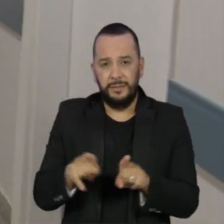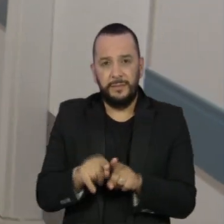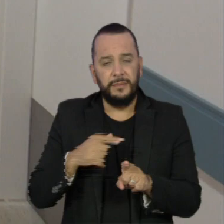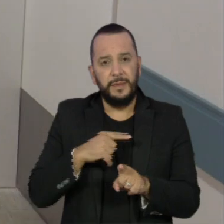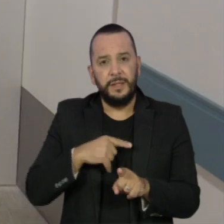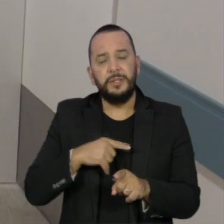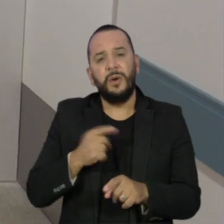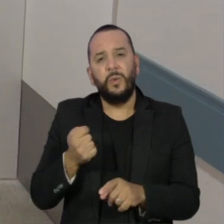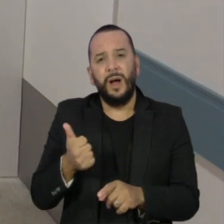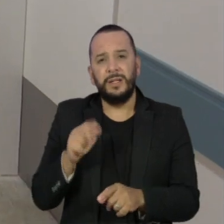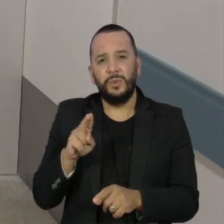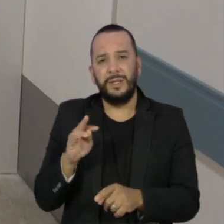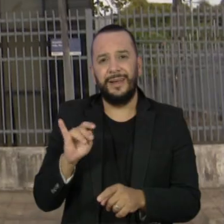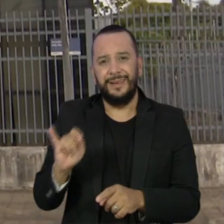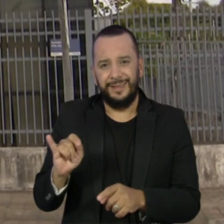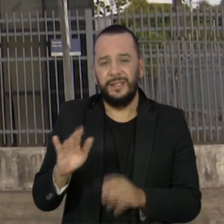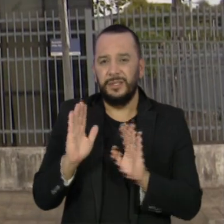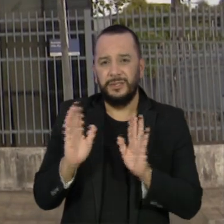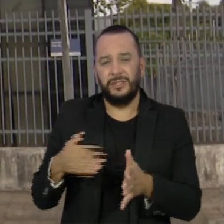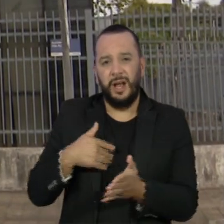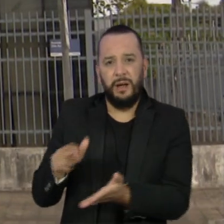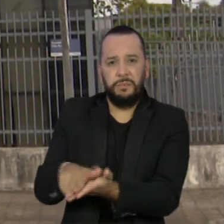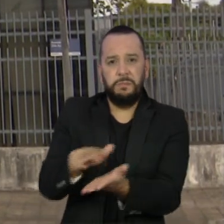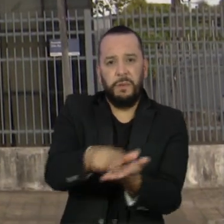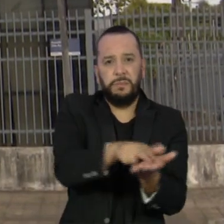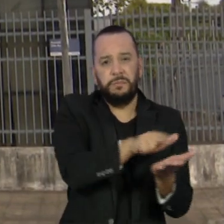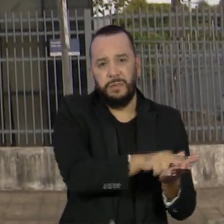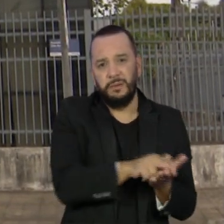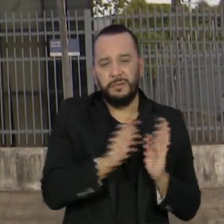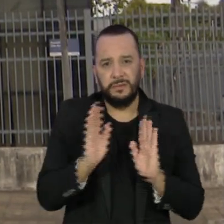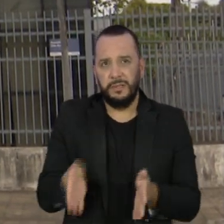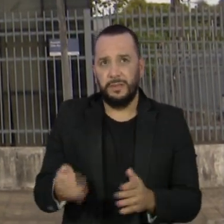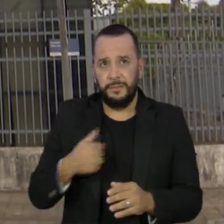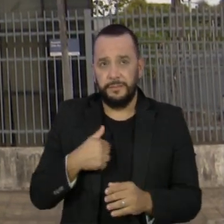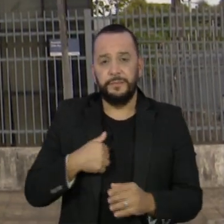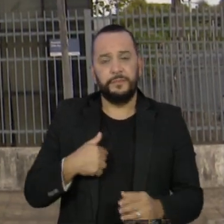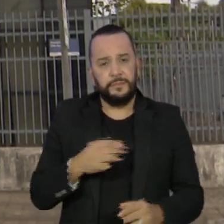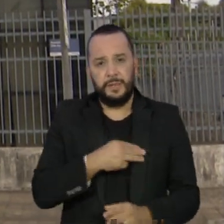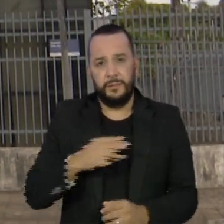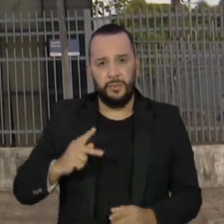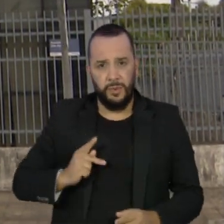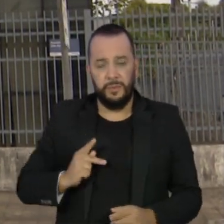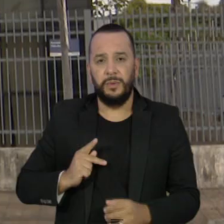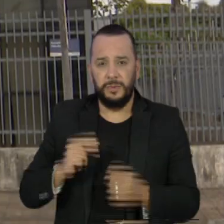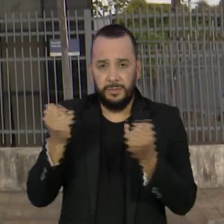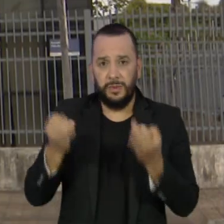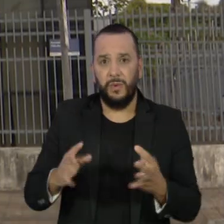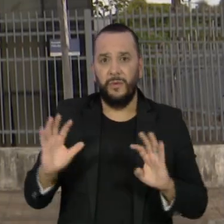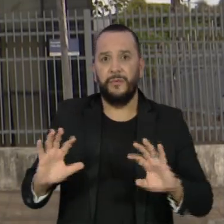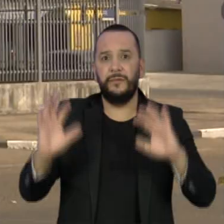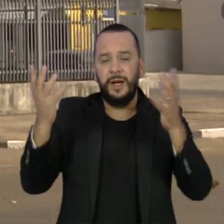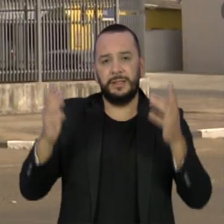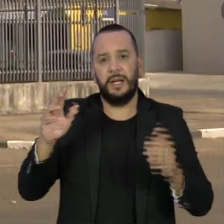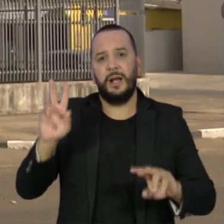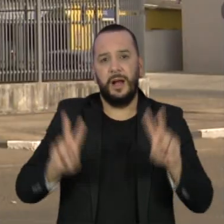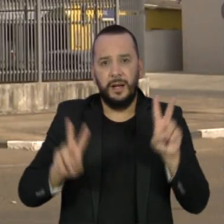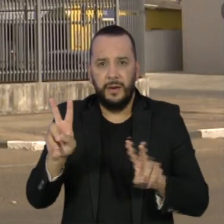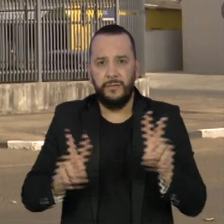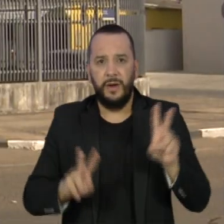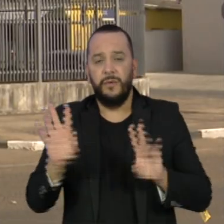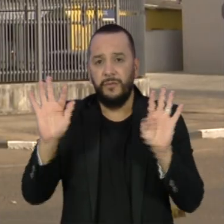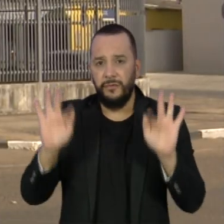-intensiva estão ocupados. O Ministério Público Estadual de Roraima apontou que, com o fim das festividades de carnaval e o